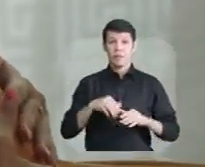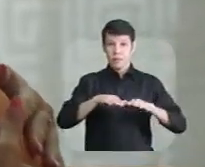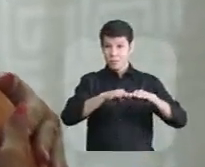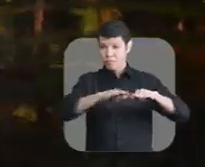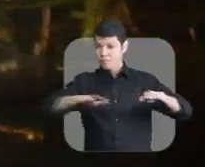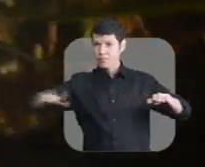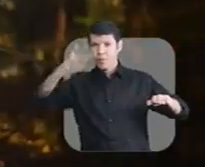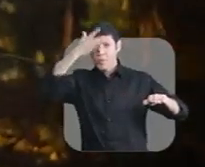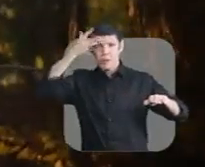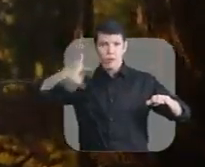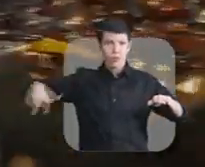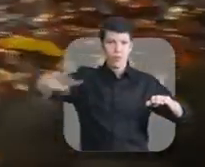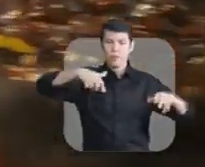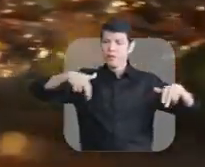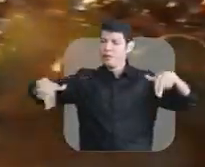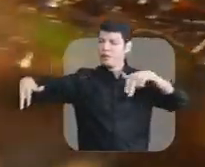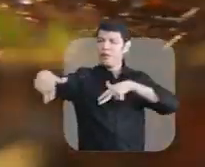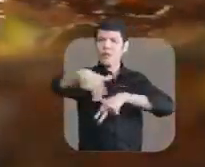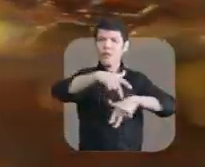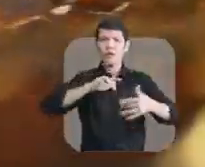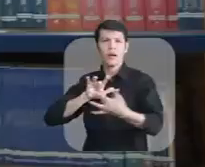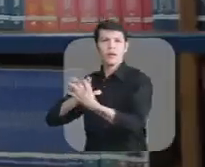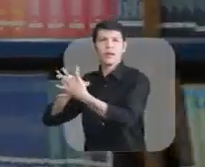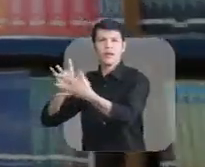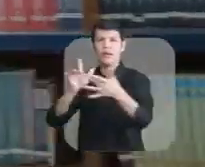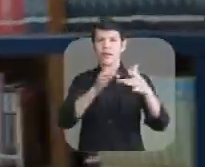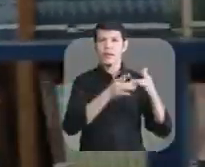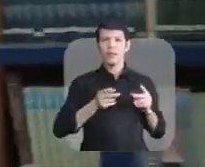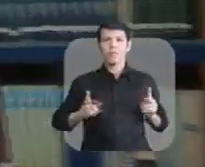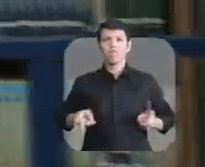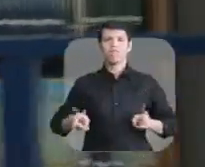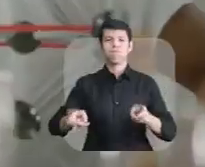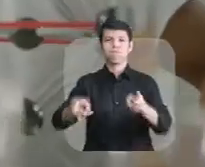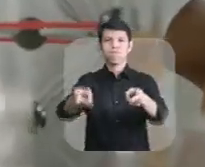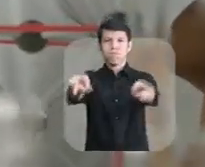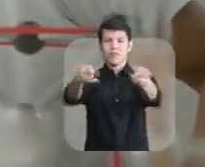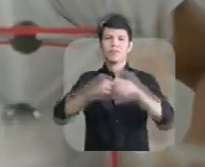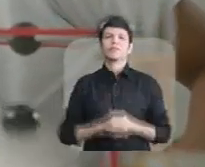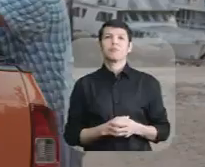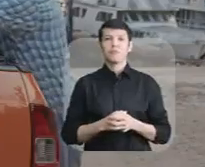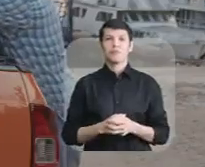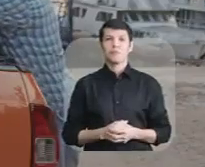Nesse chão onde nossos passos vão pra sempre se encontrar